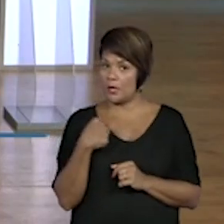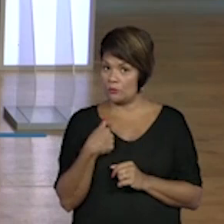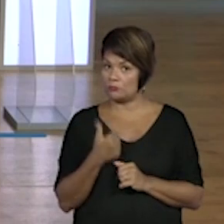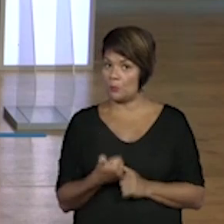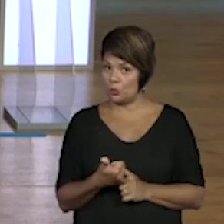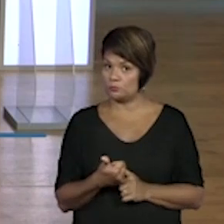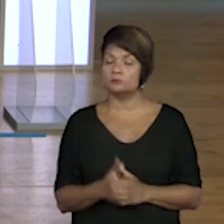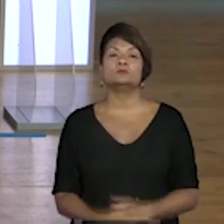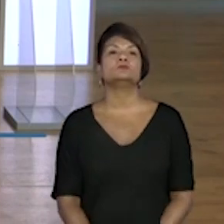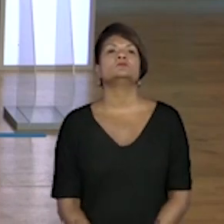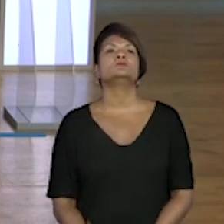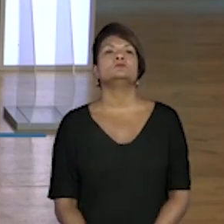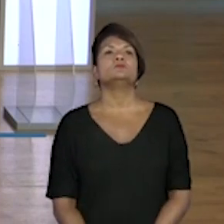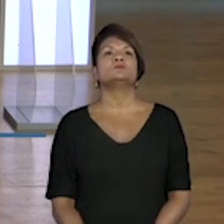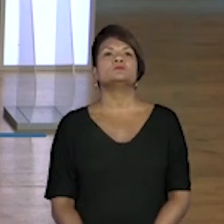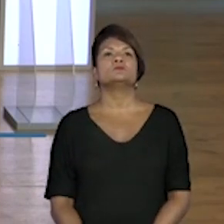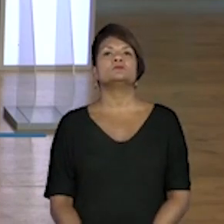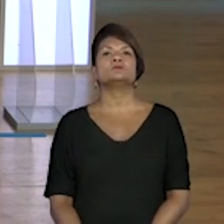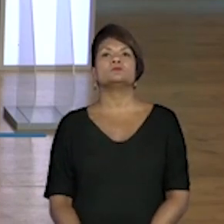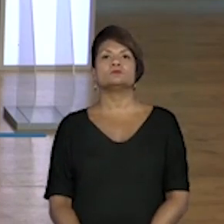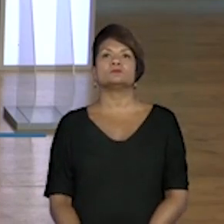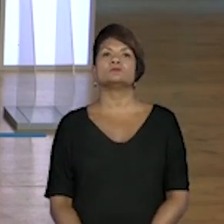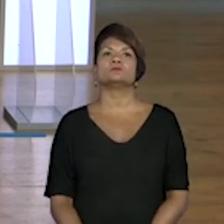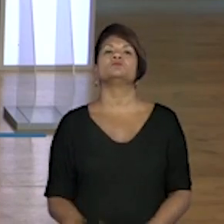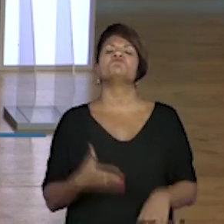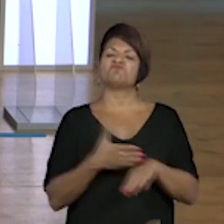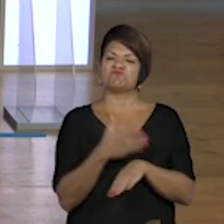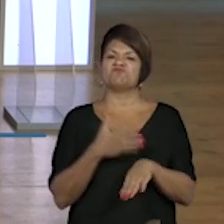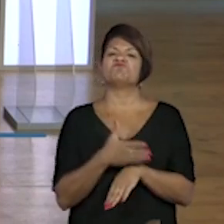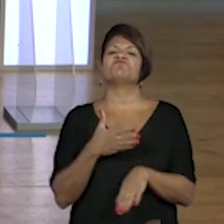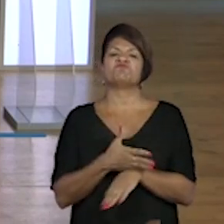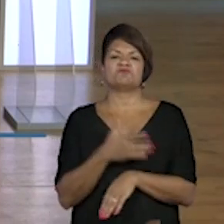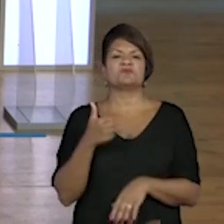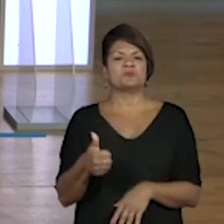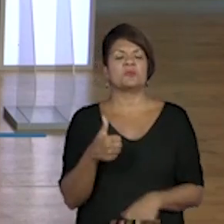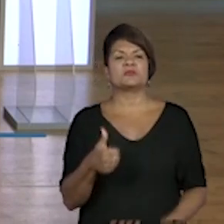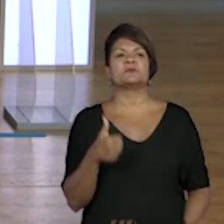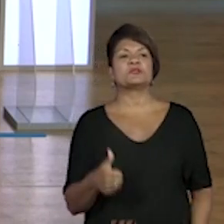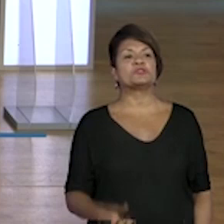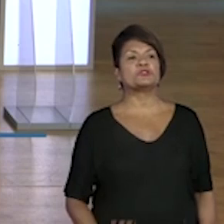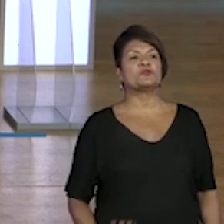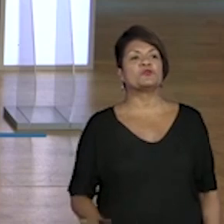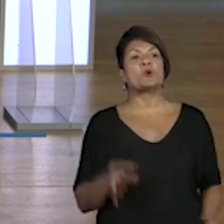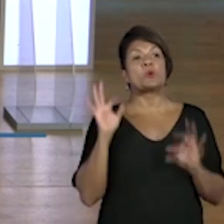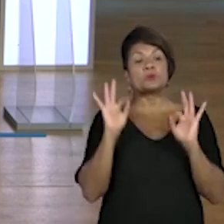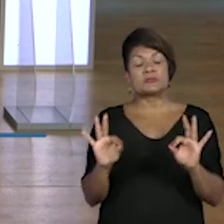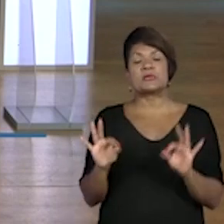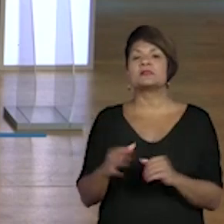Vão, né? Eu acho que sim, né, professora? Eles são bem participativos, com certeza irão mandar aí as atividades.